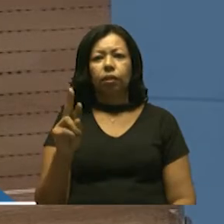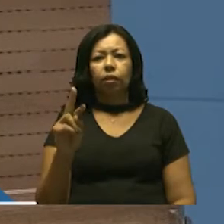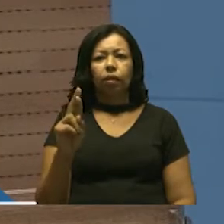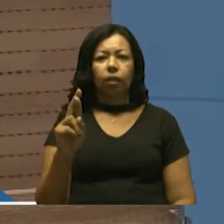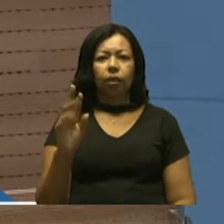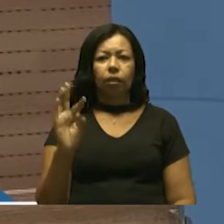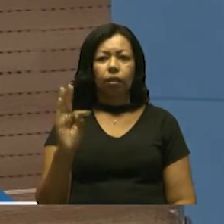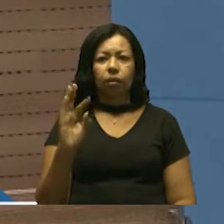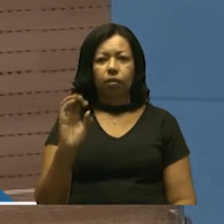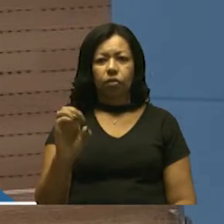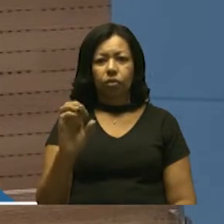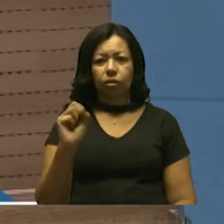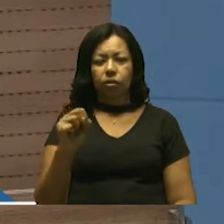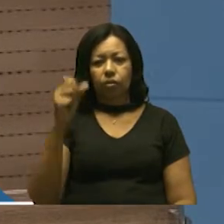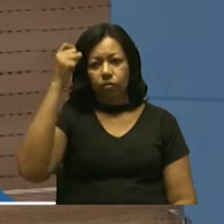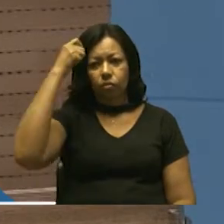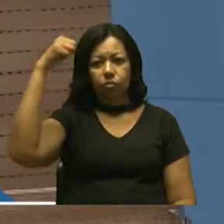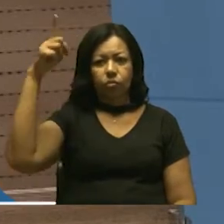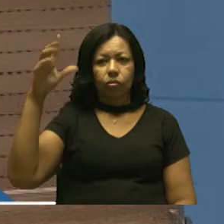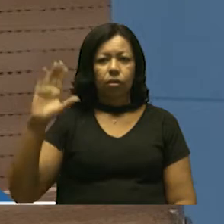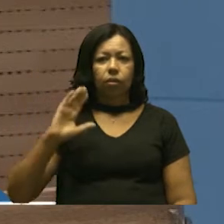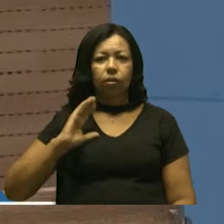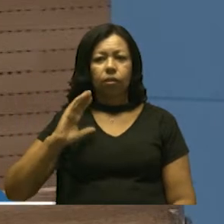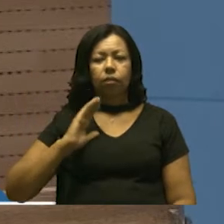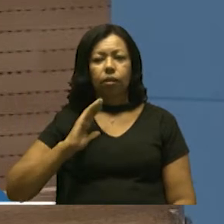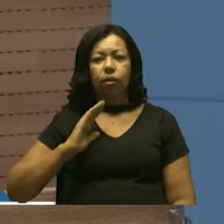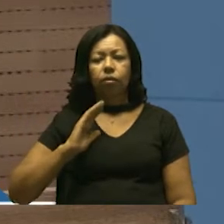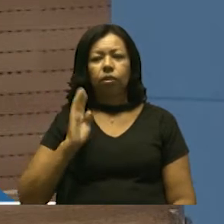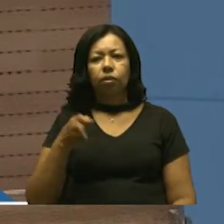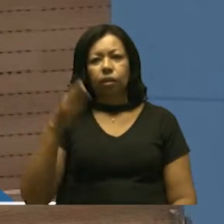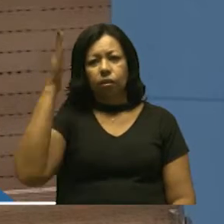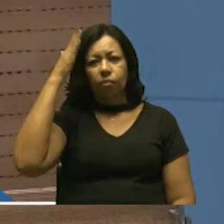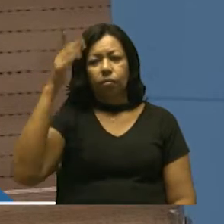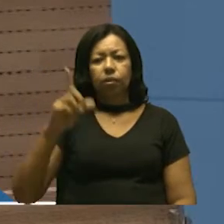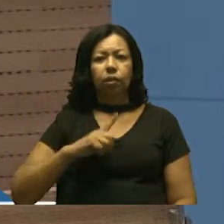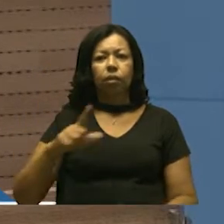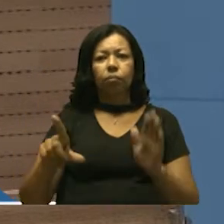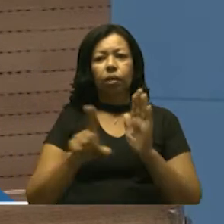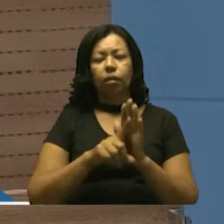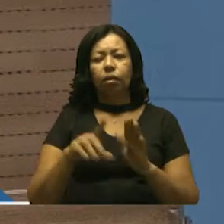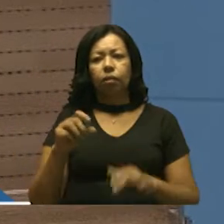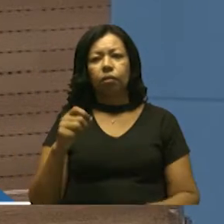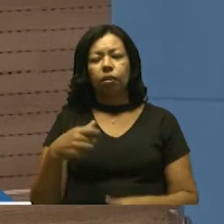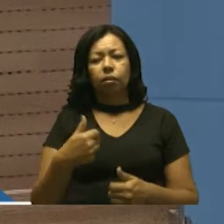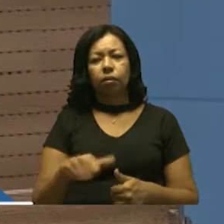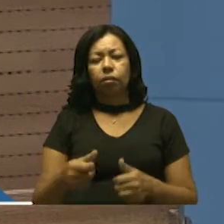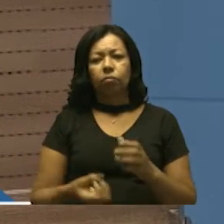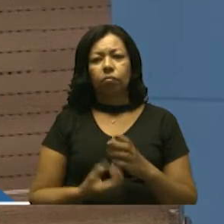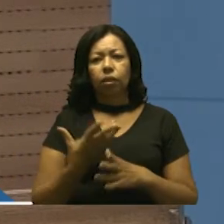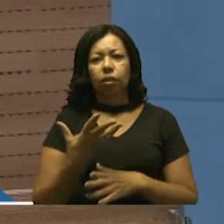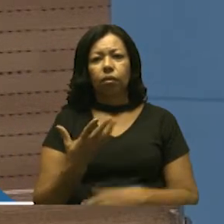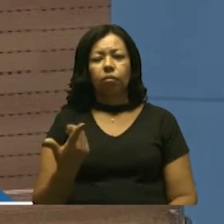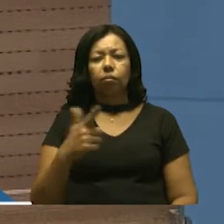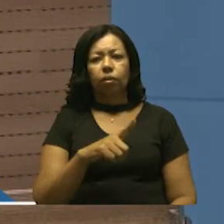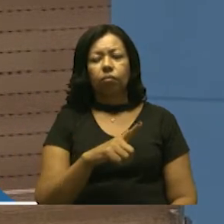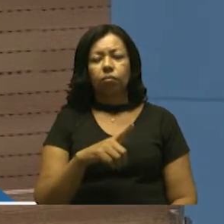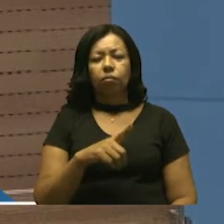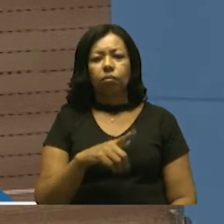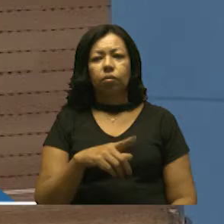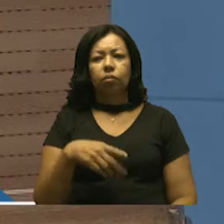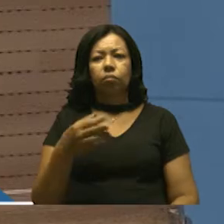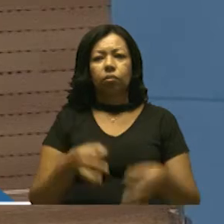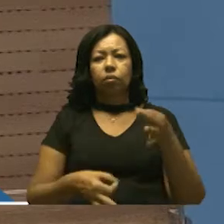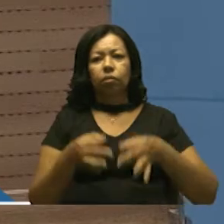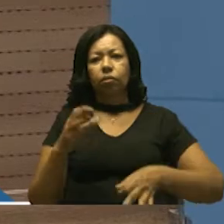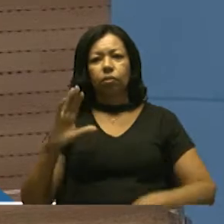sobre a questão da cultura em nossa cidade. Nós sabemos que já existe uma lei que está sendo formatada na Procuradoria do